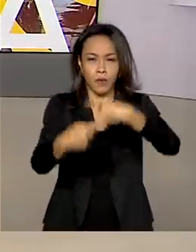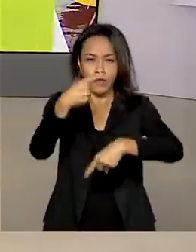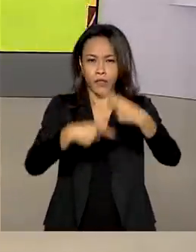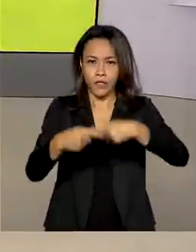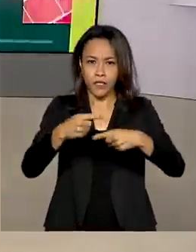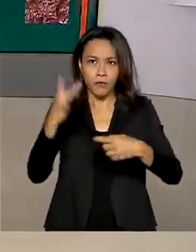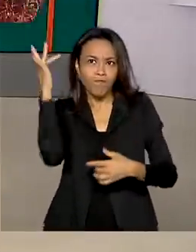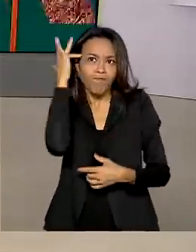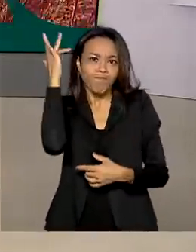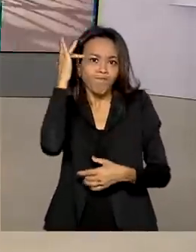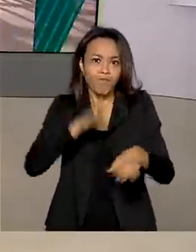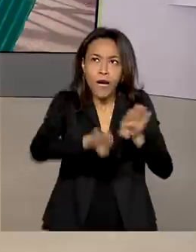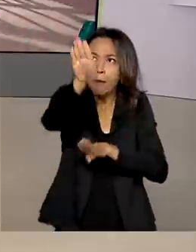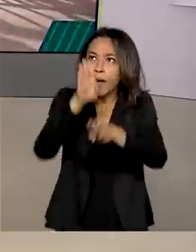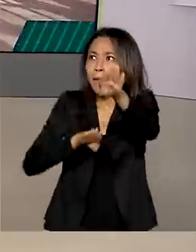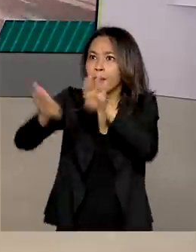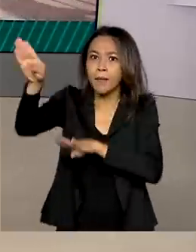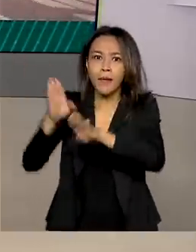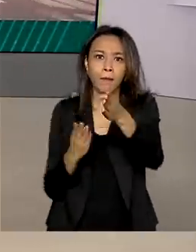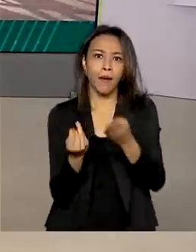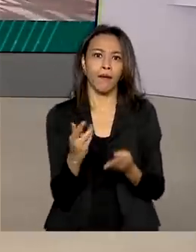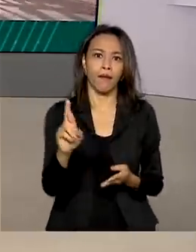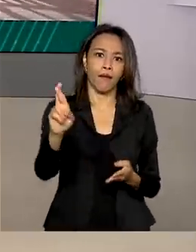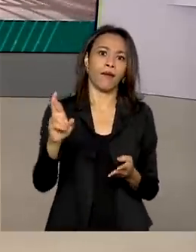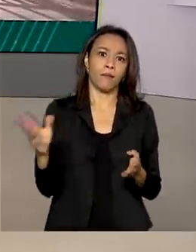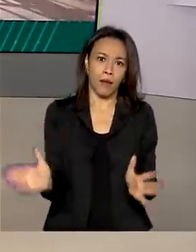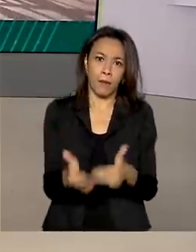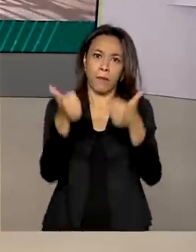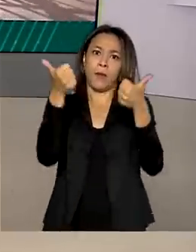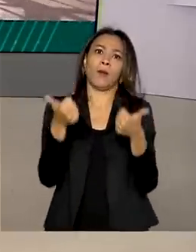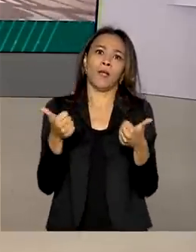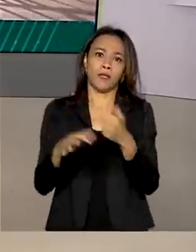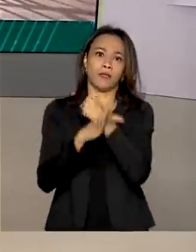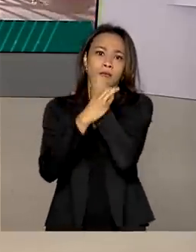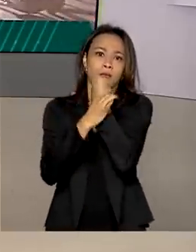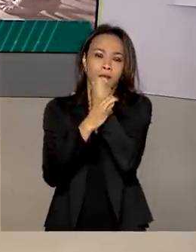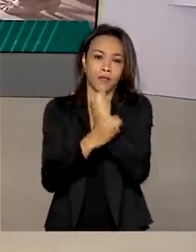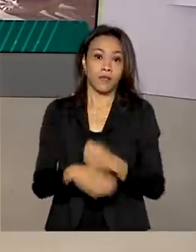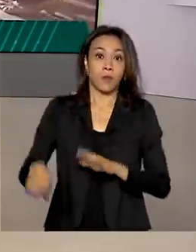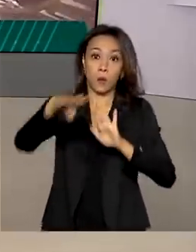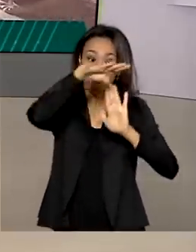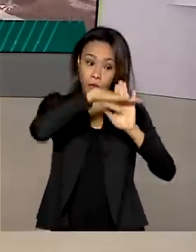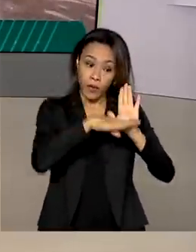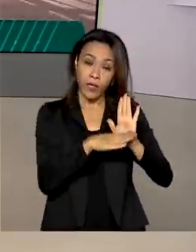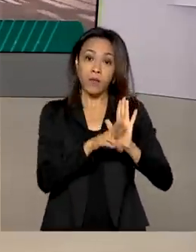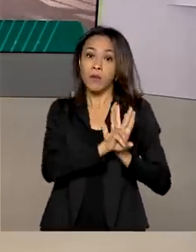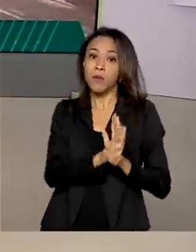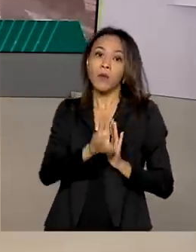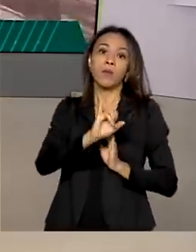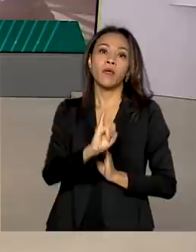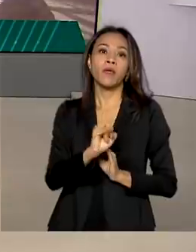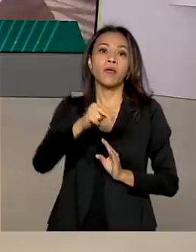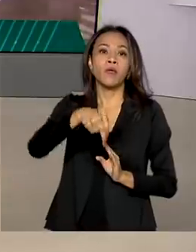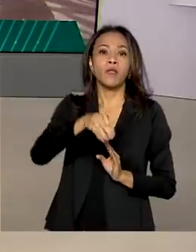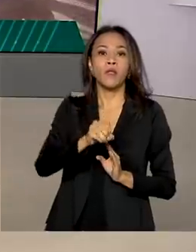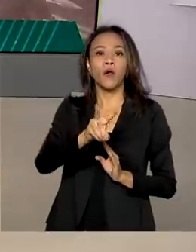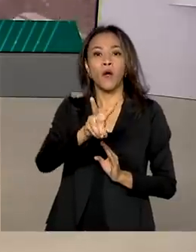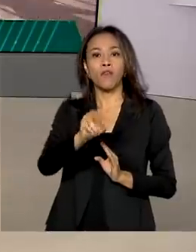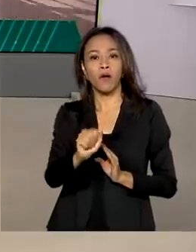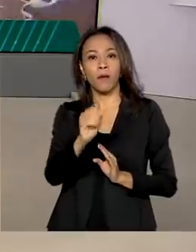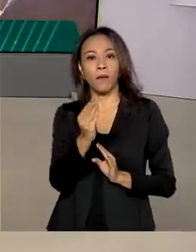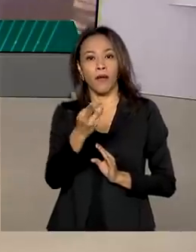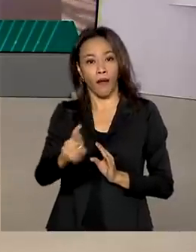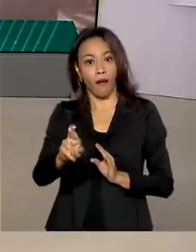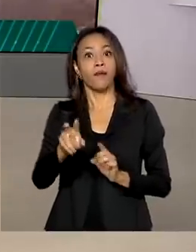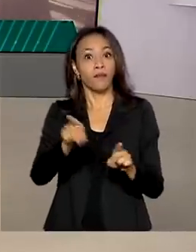rodovias para garantir eficiência logística e ampliar a segurança. O programa Inova BR também abre caminho para o uso